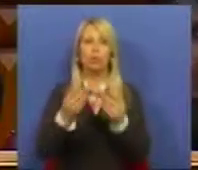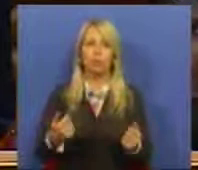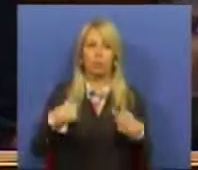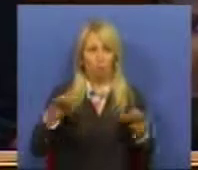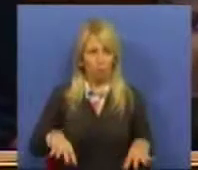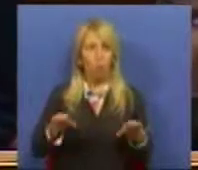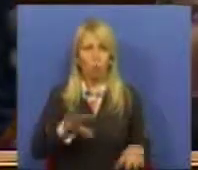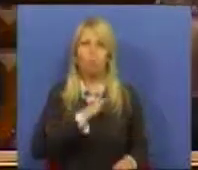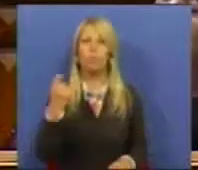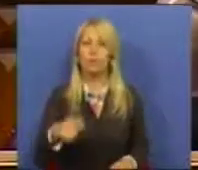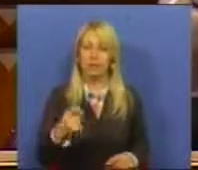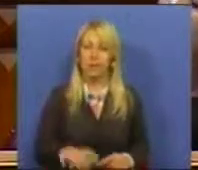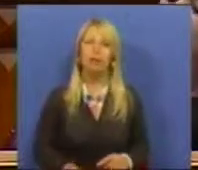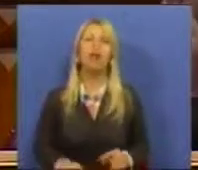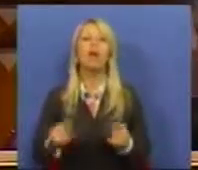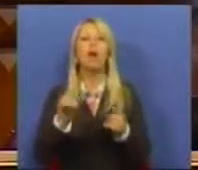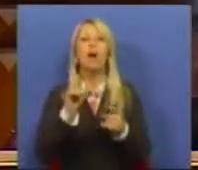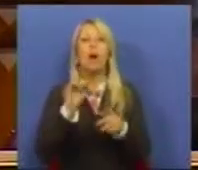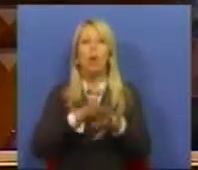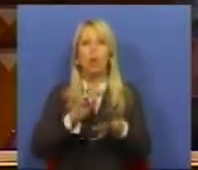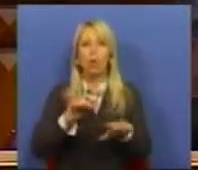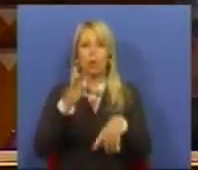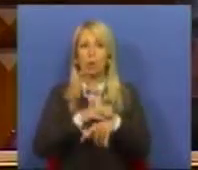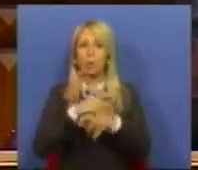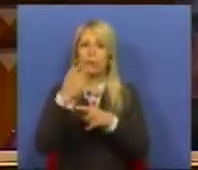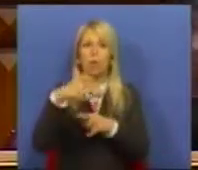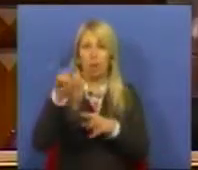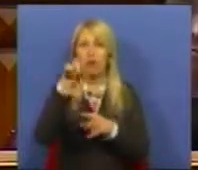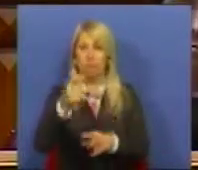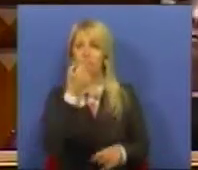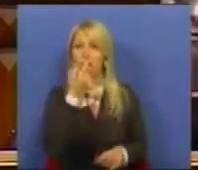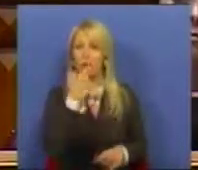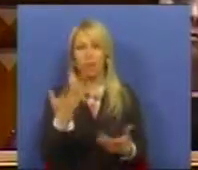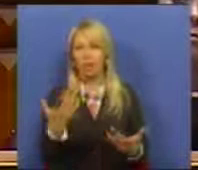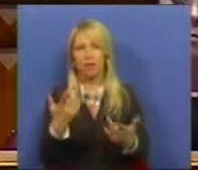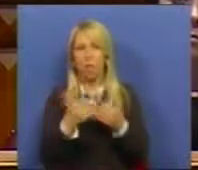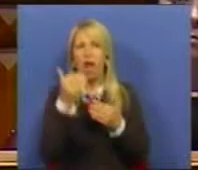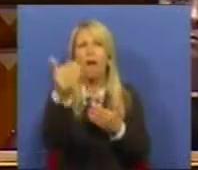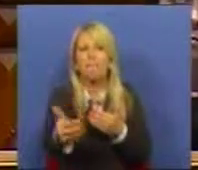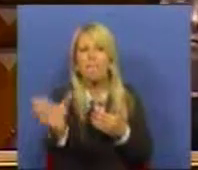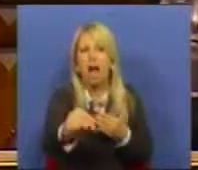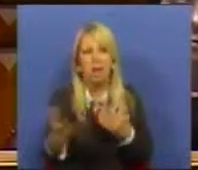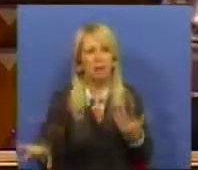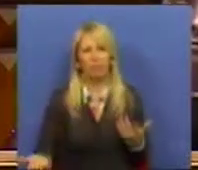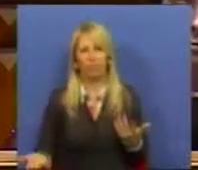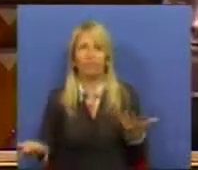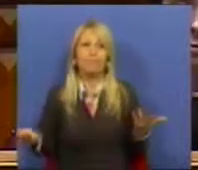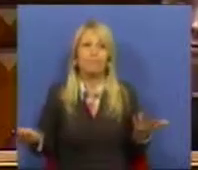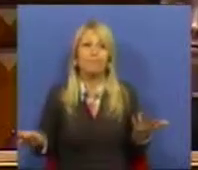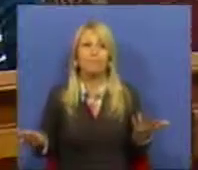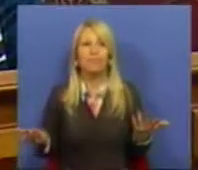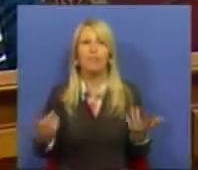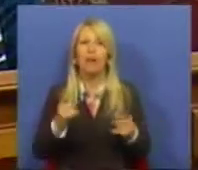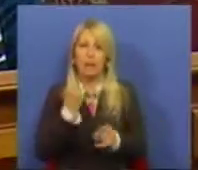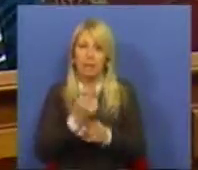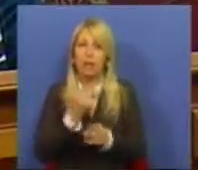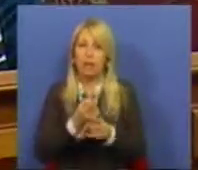Já concluo, Sr. Presidente, sobre a doença crónica e os medicamentos e não vai além disso. E isso, independentemente da